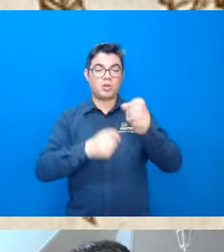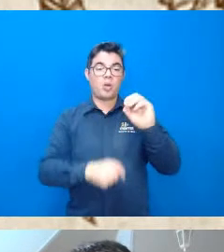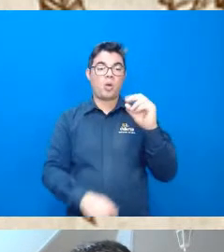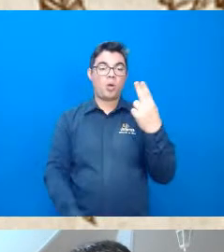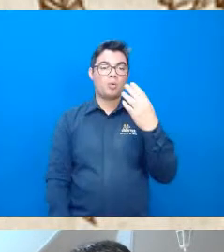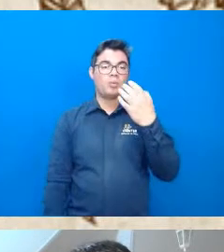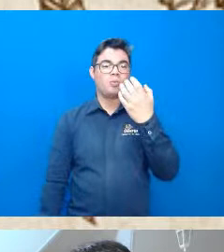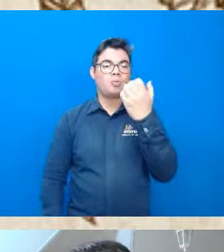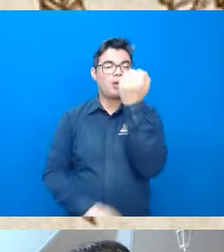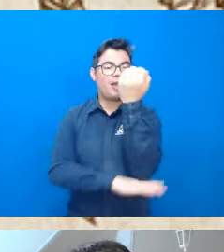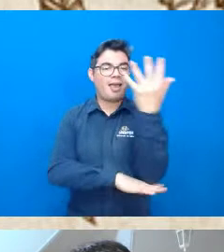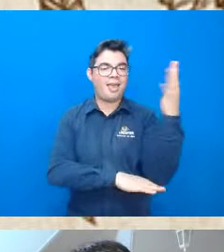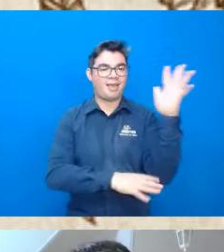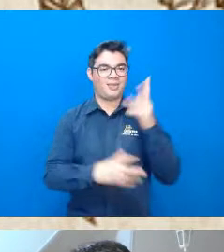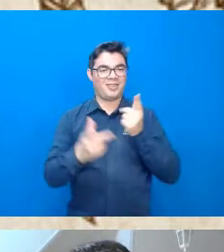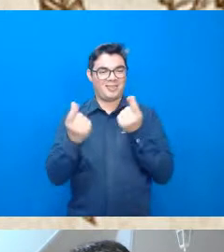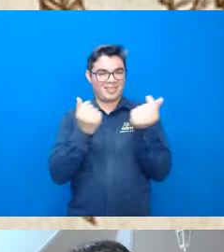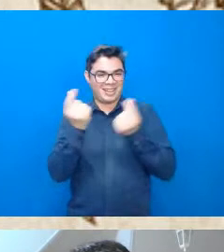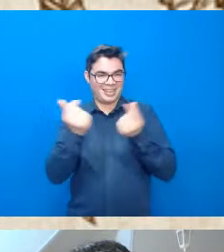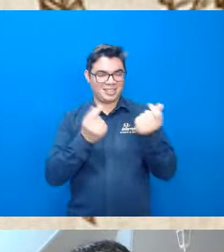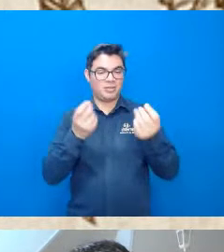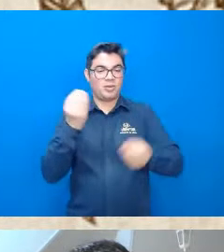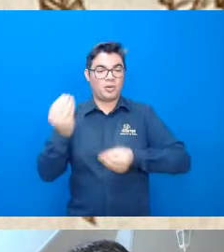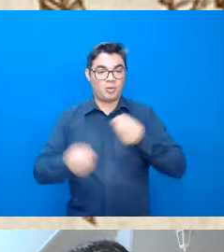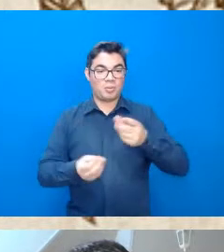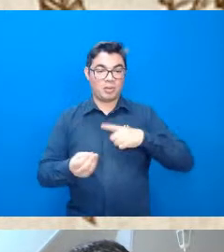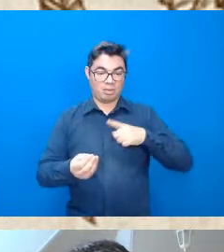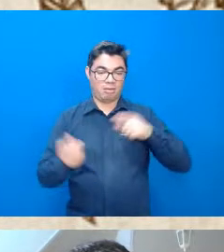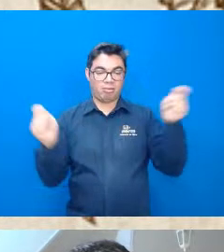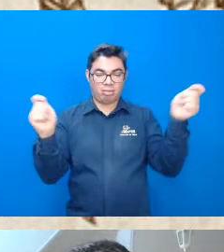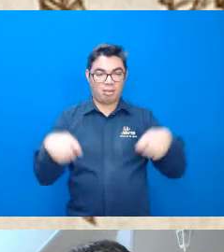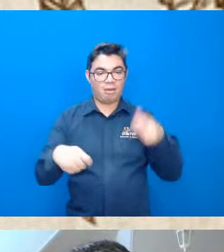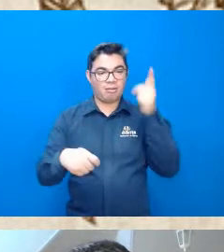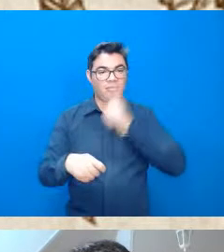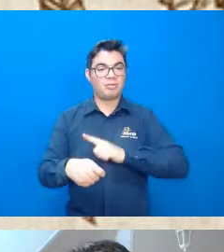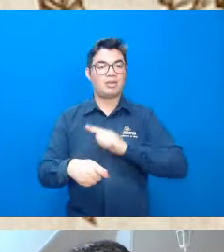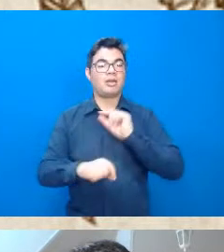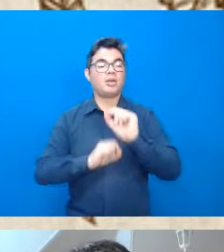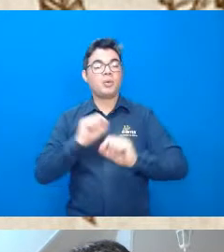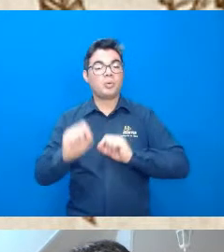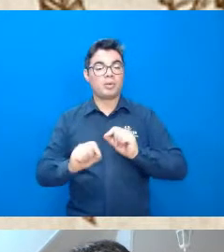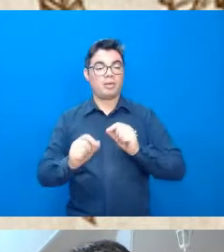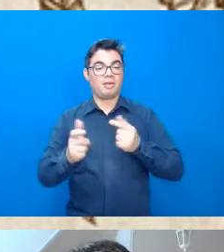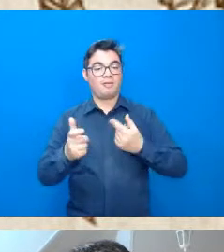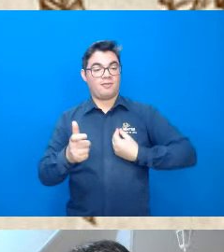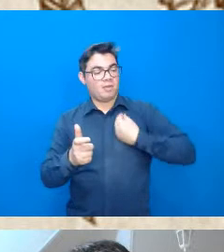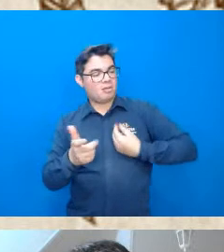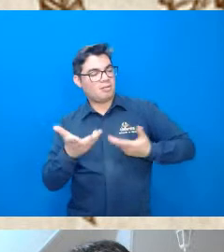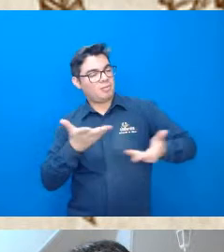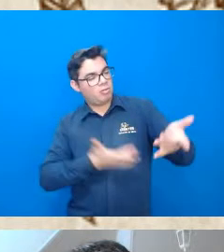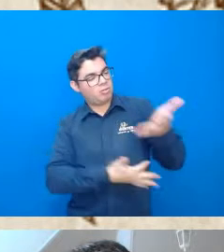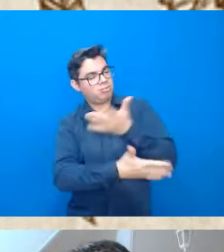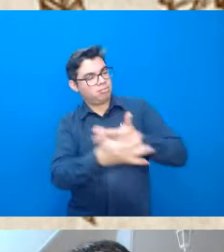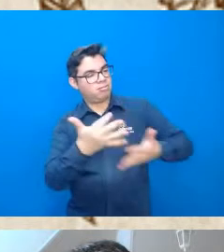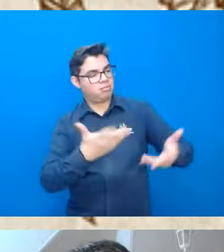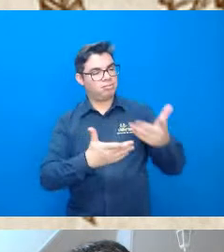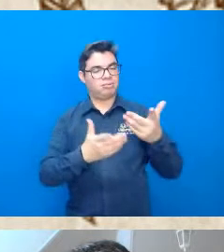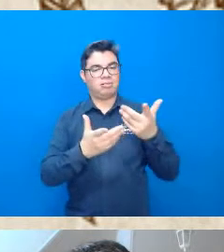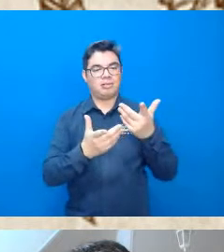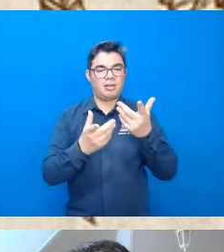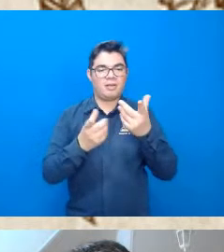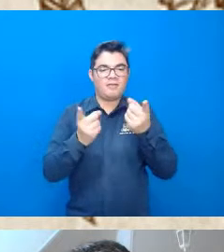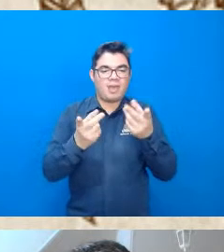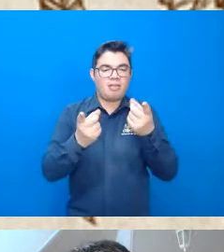eles tentam argumentar que tem sim condições de se viver num sistema capitalista